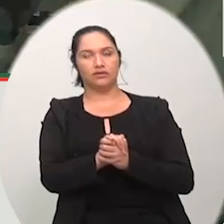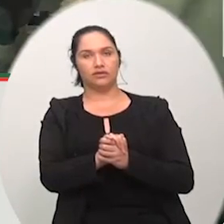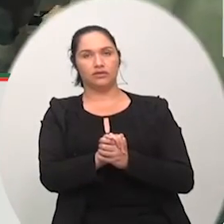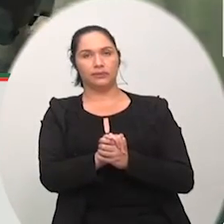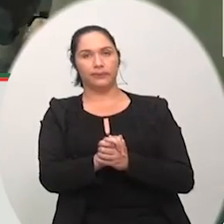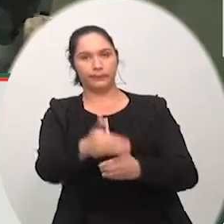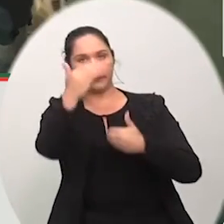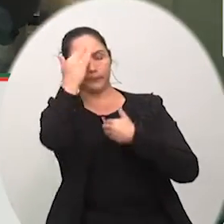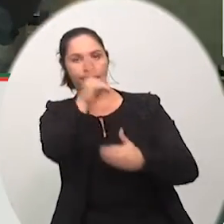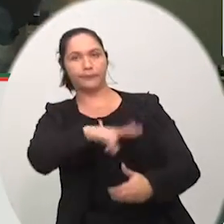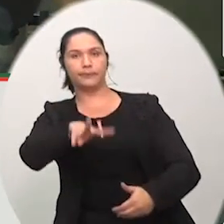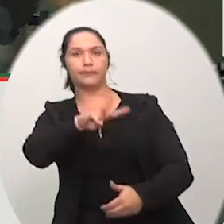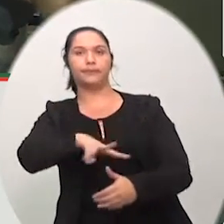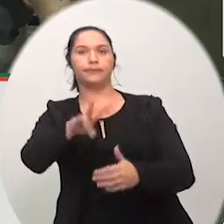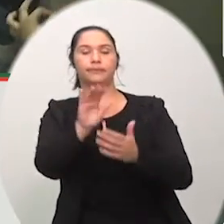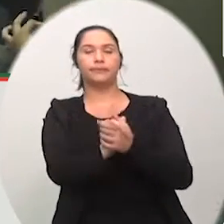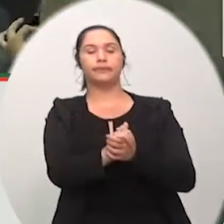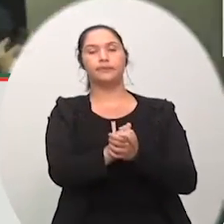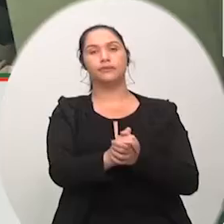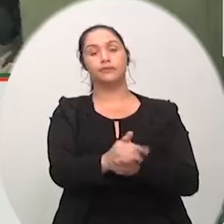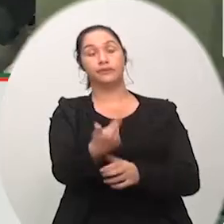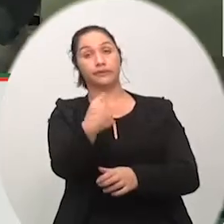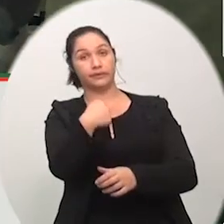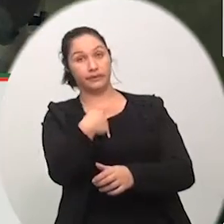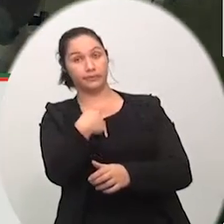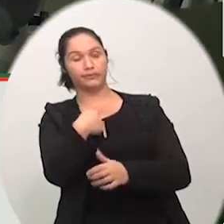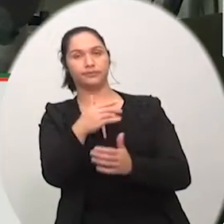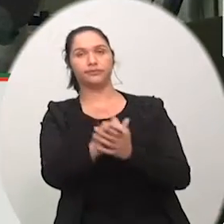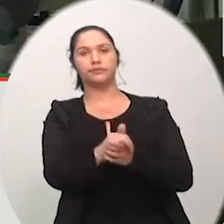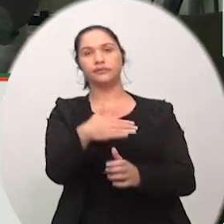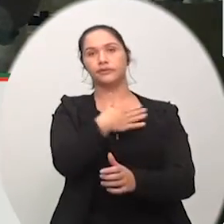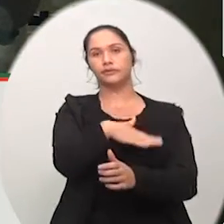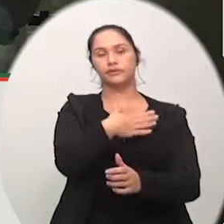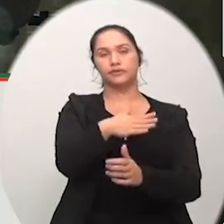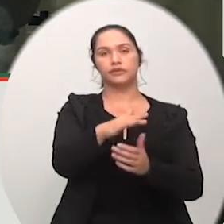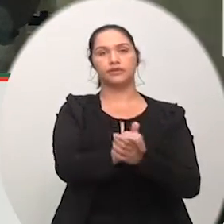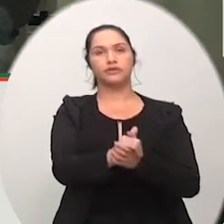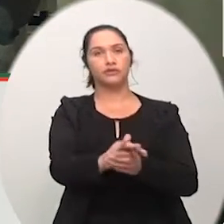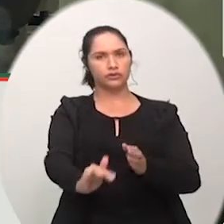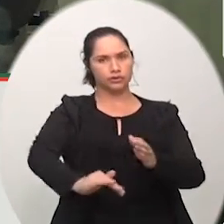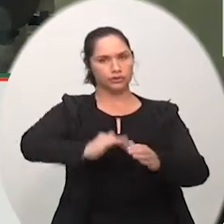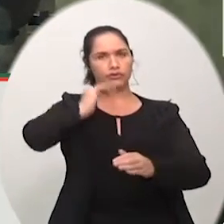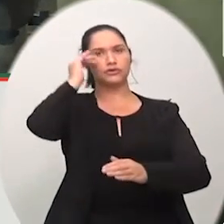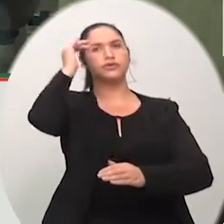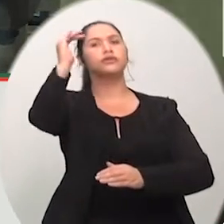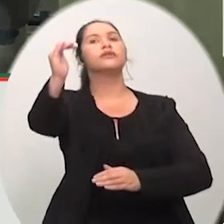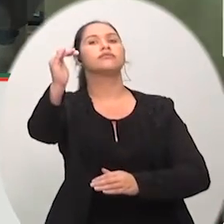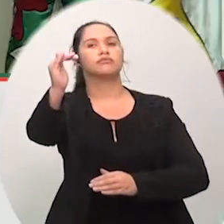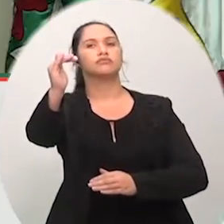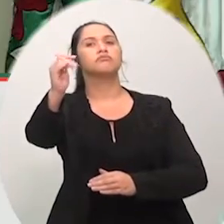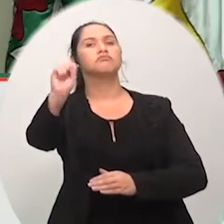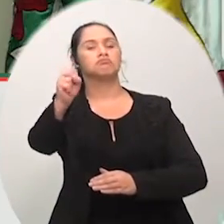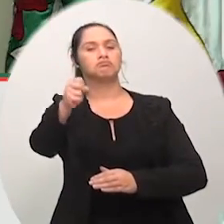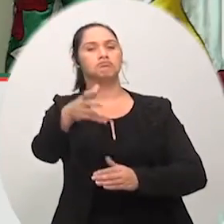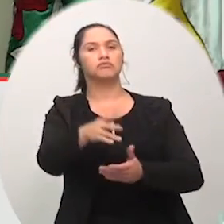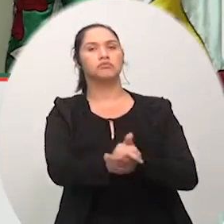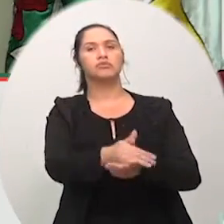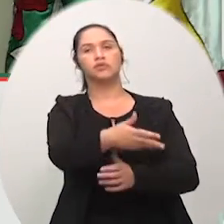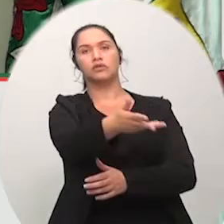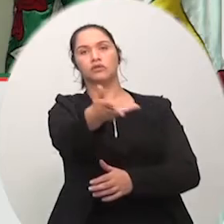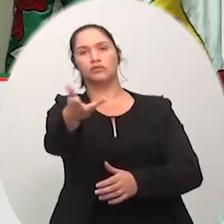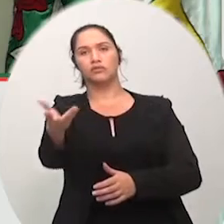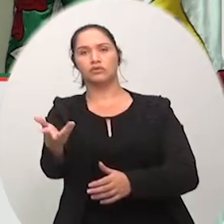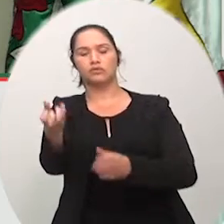obrigado vereador eu eu gostaria de um pouco mais além né o senhor coloca